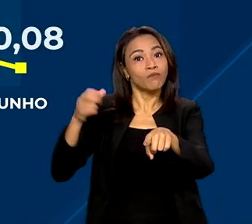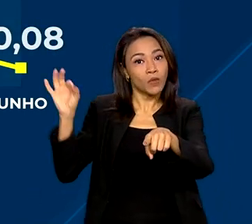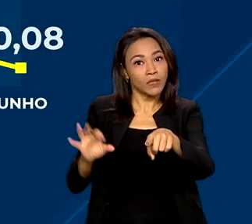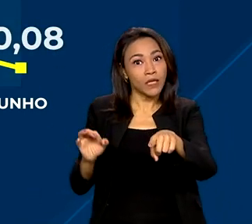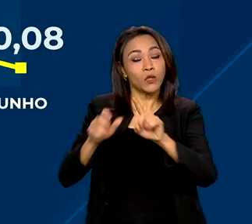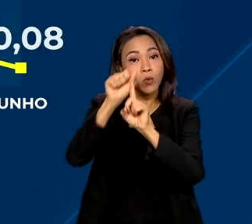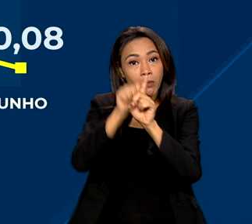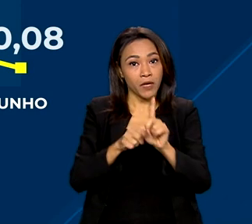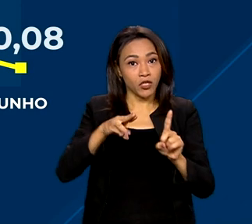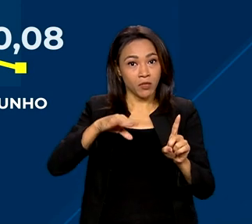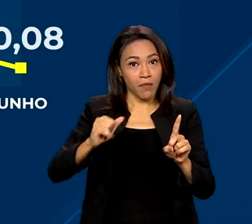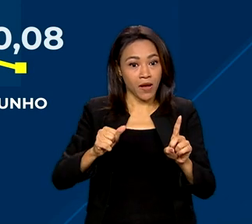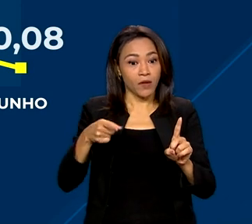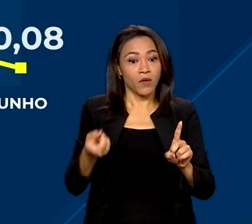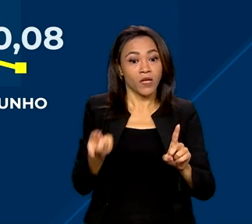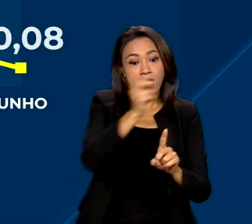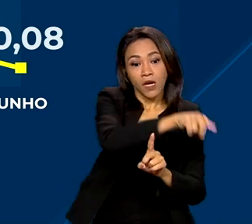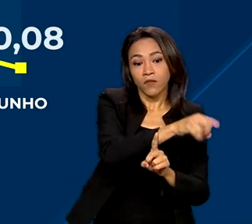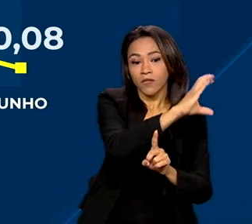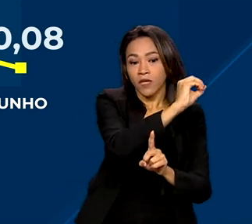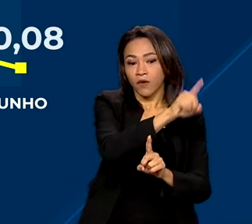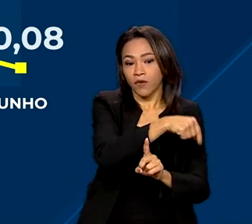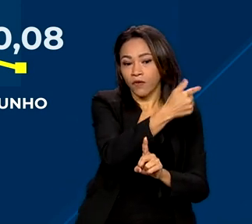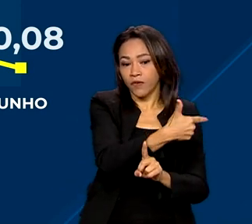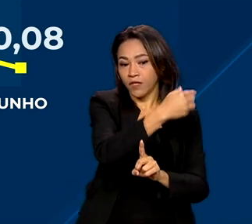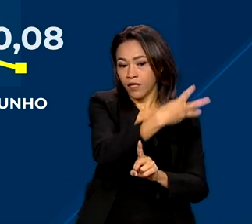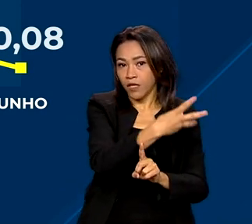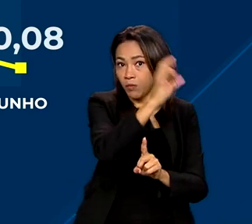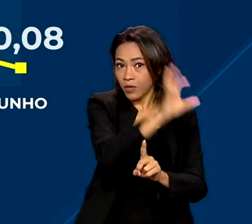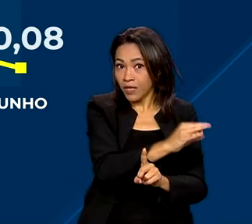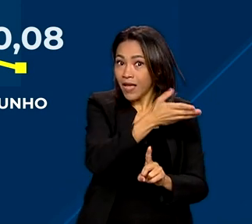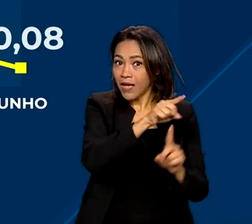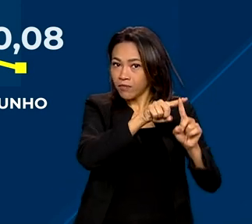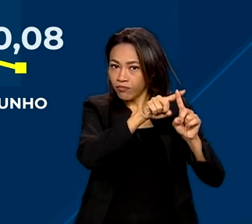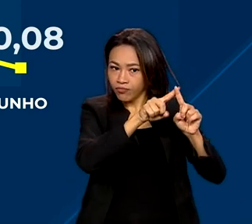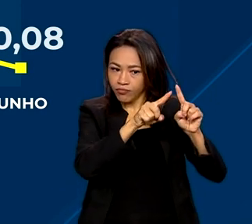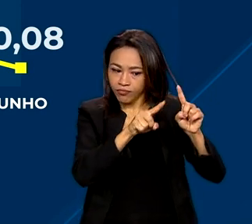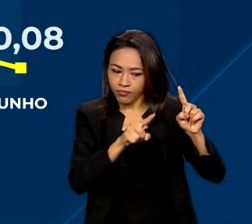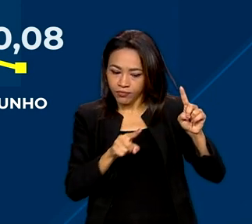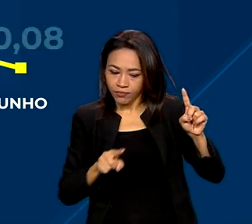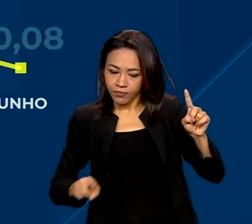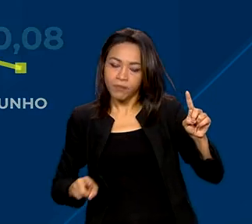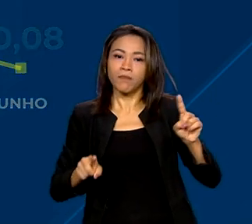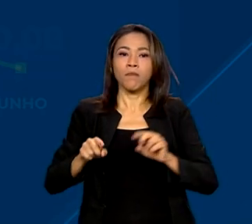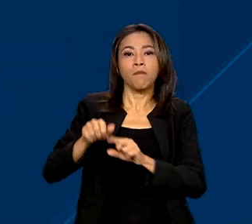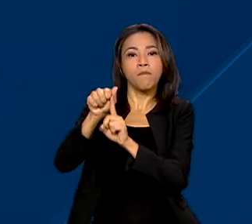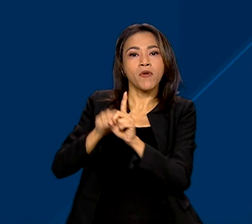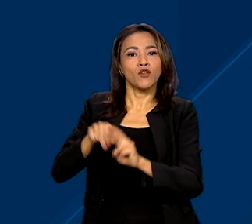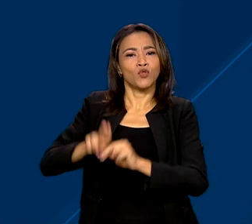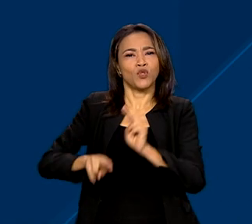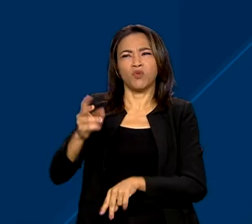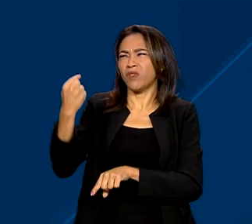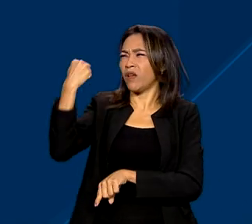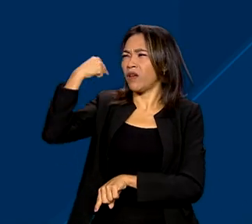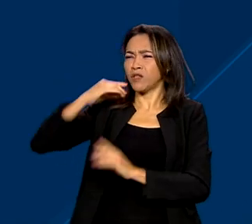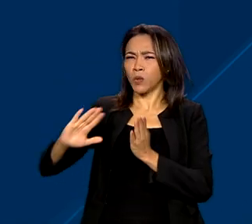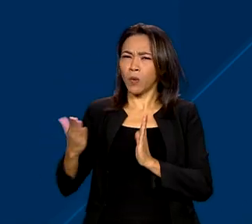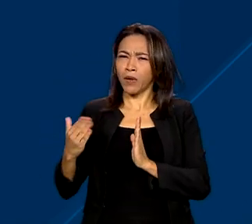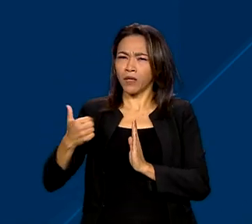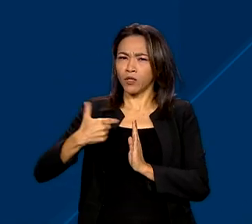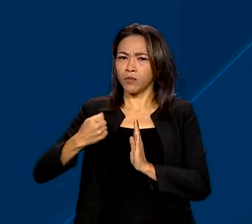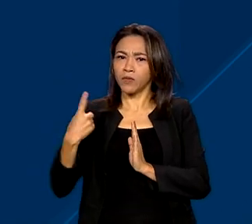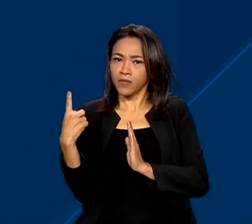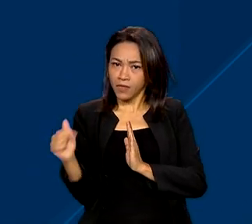que foi de 0,23%. Essa foi a menor variação para o mês de junho desde 2017,